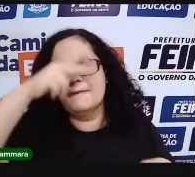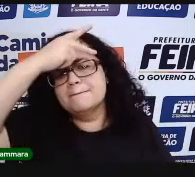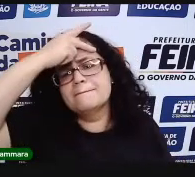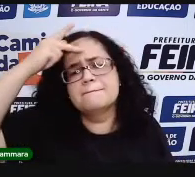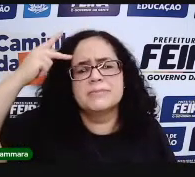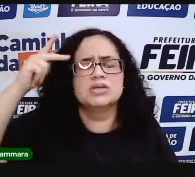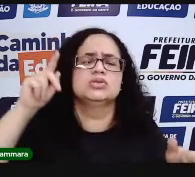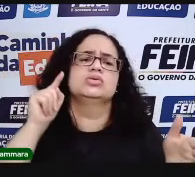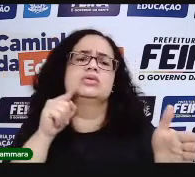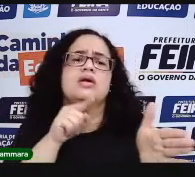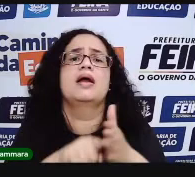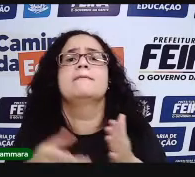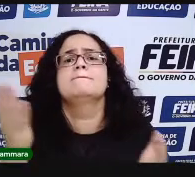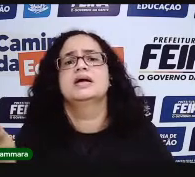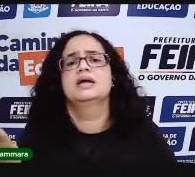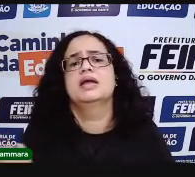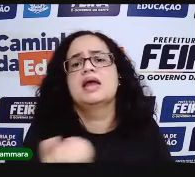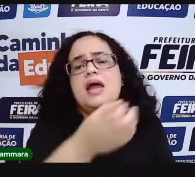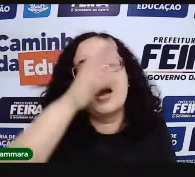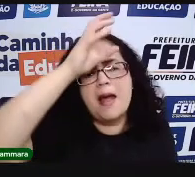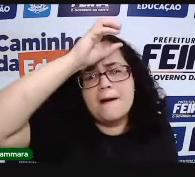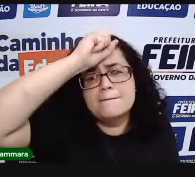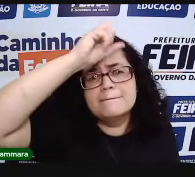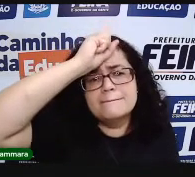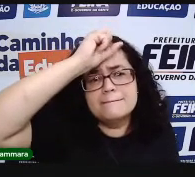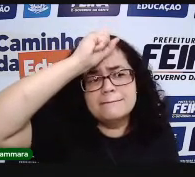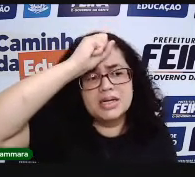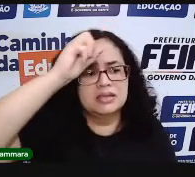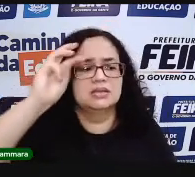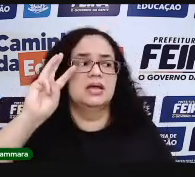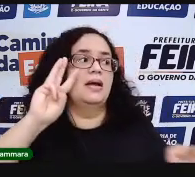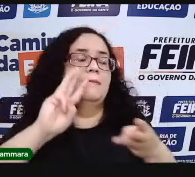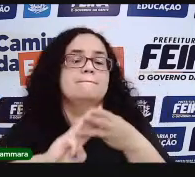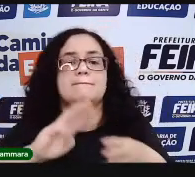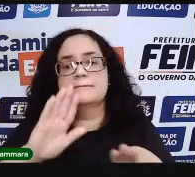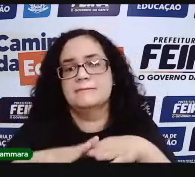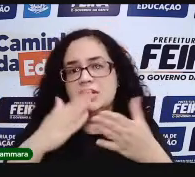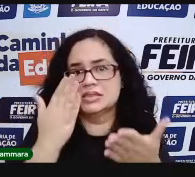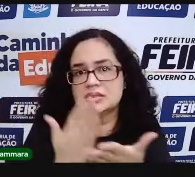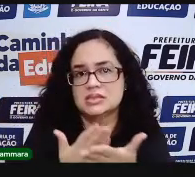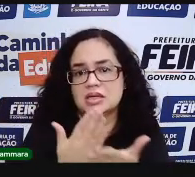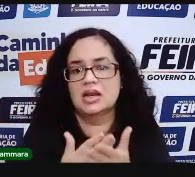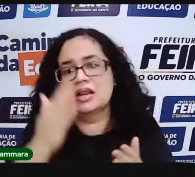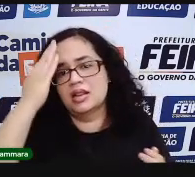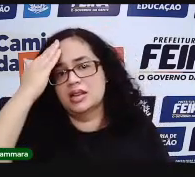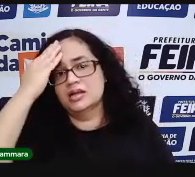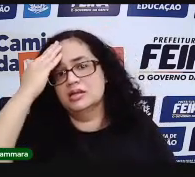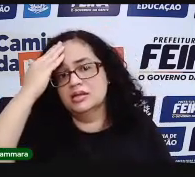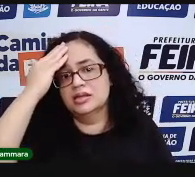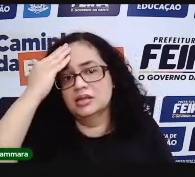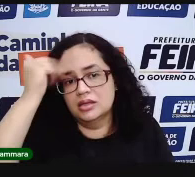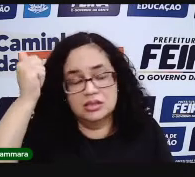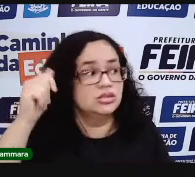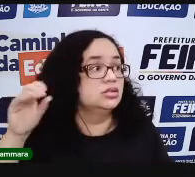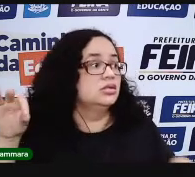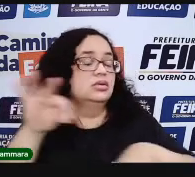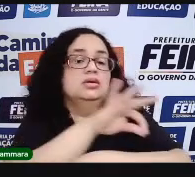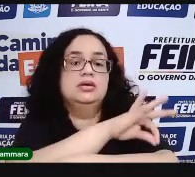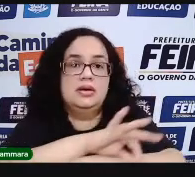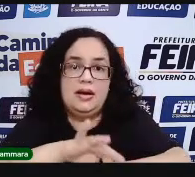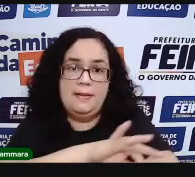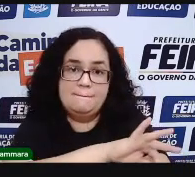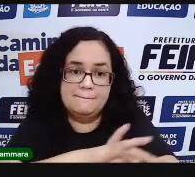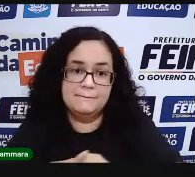algumas pessoas se perguntam. Para que eu quero aprender a matemática? Gente, a escola acredita que você pode ser um grande engenheiro.